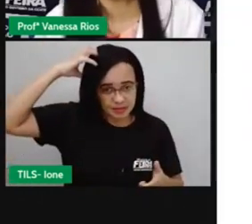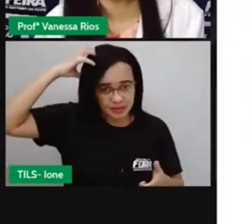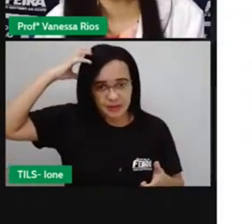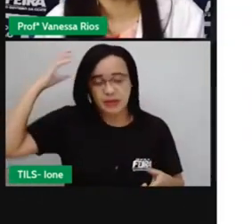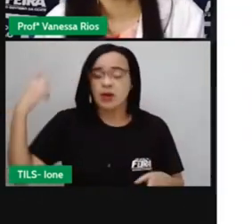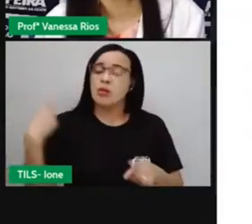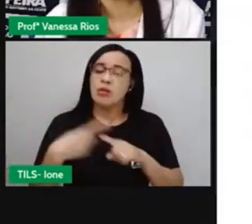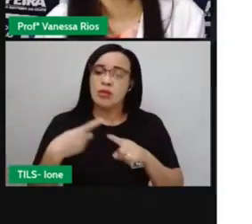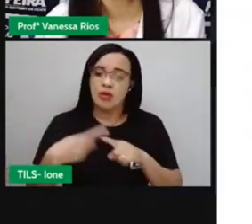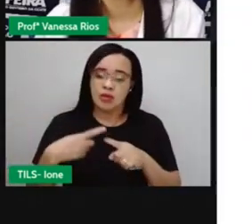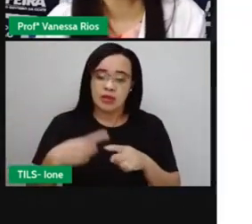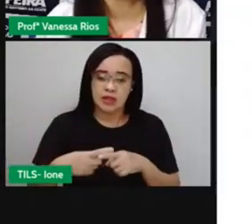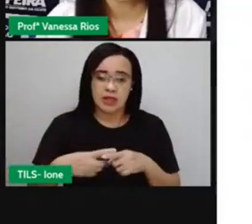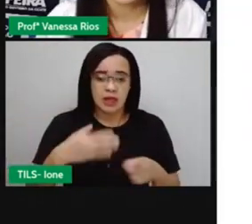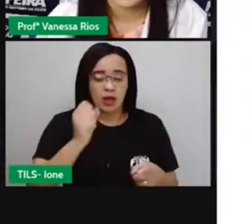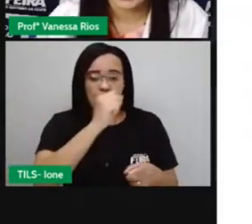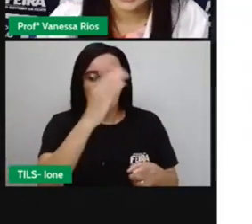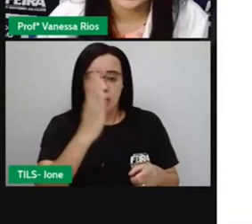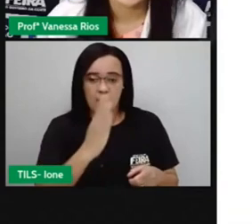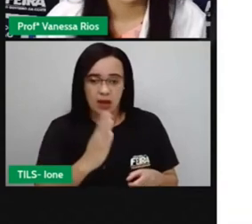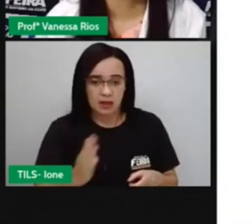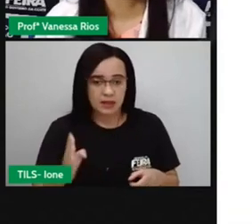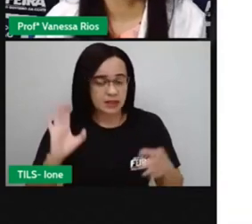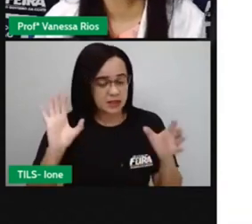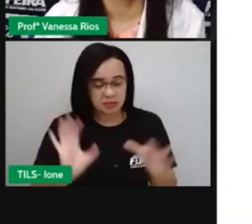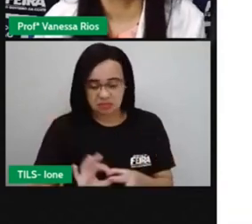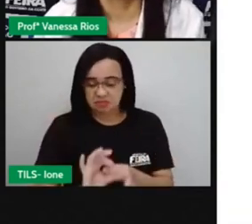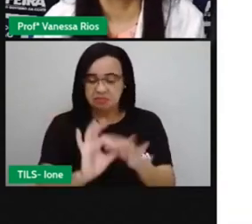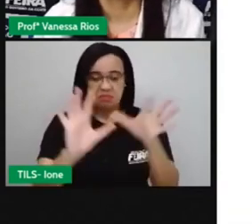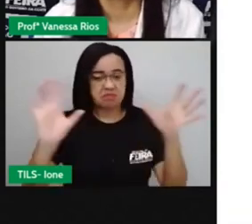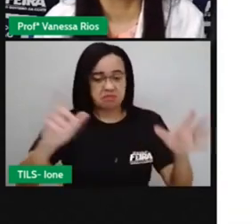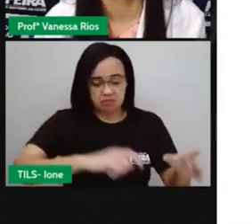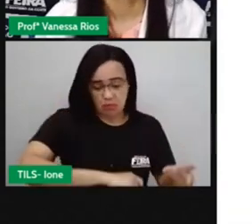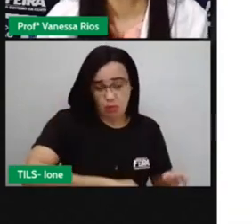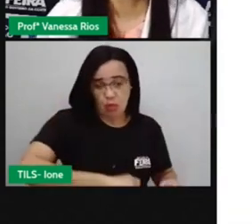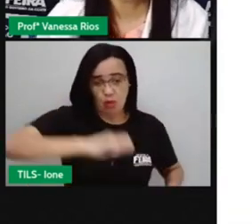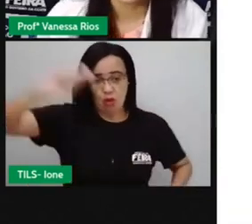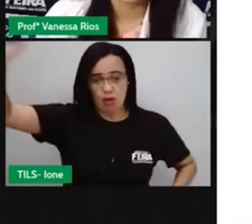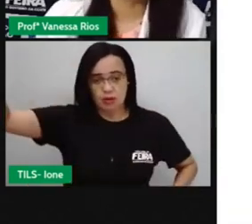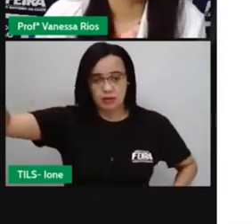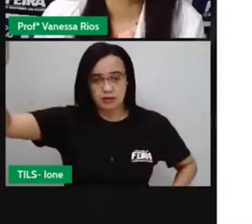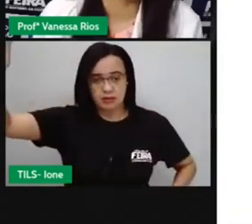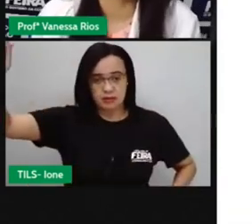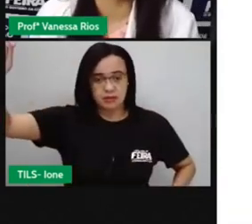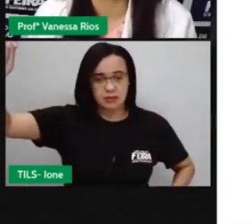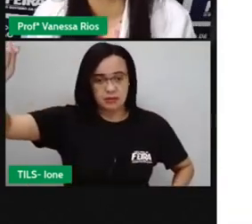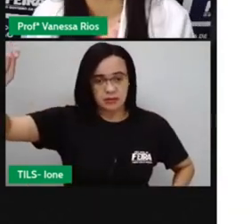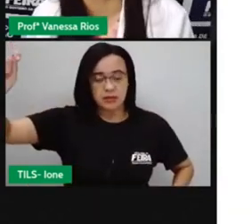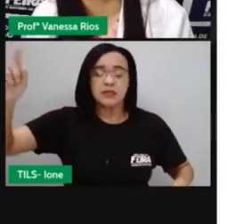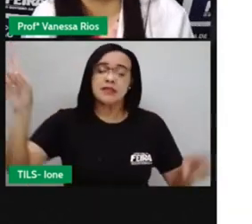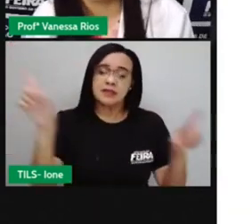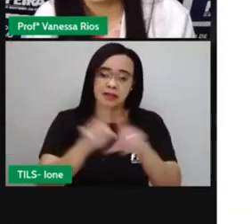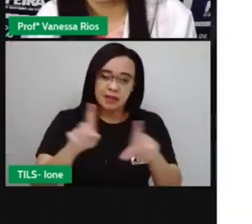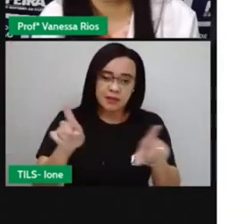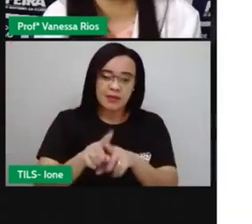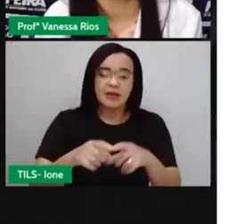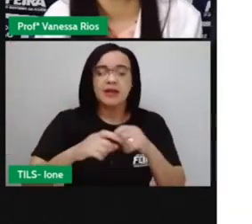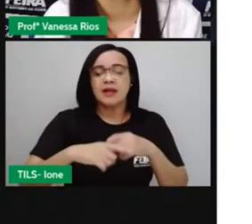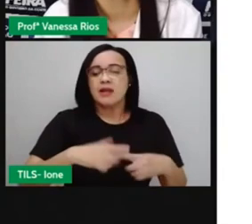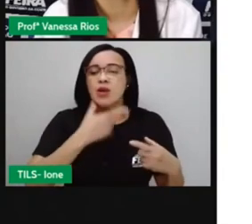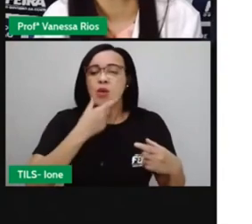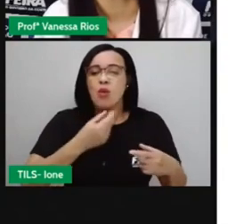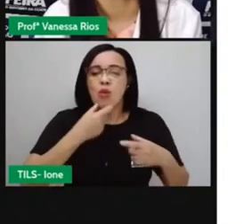o Brasil foi proclamado independente, né, se proclamou também um rei para comandar